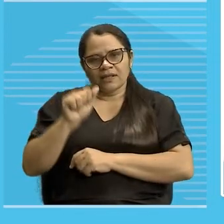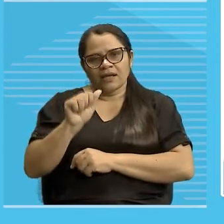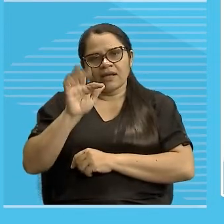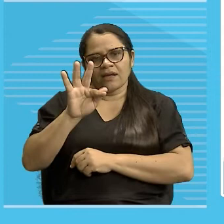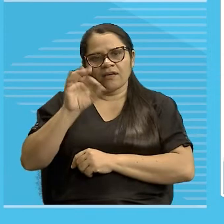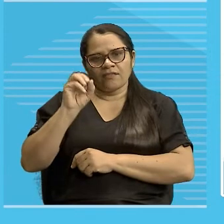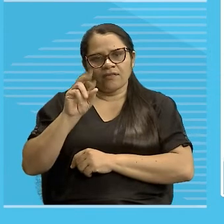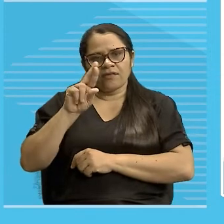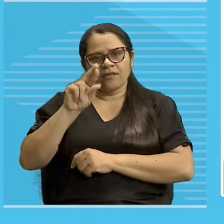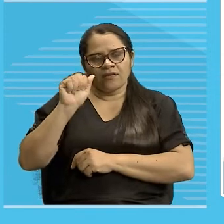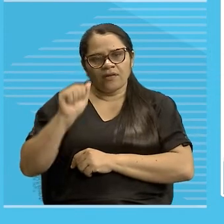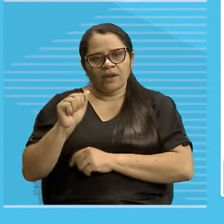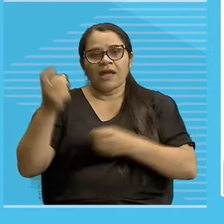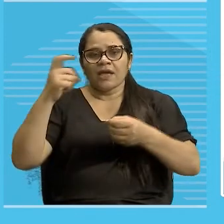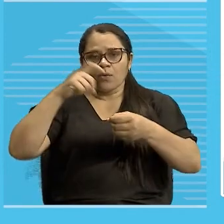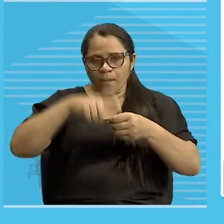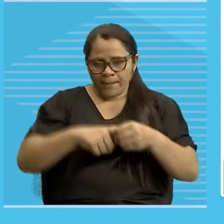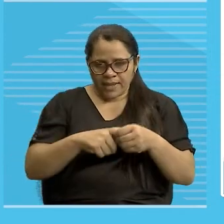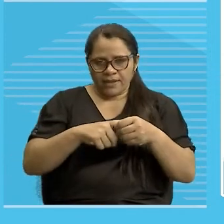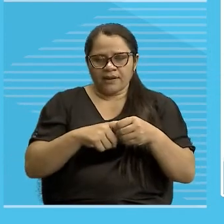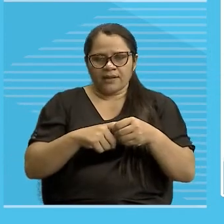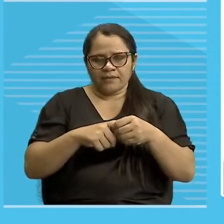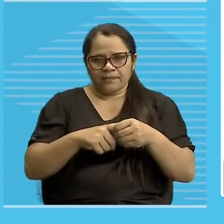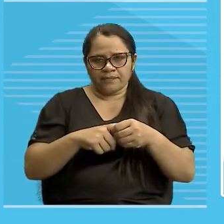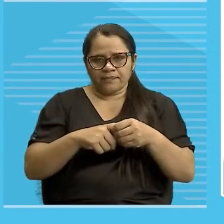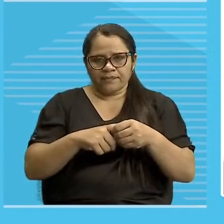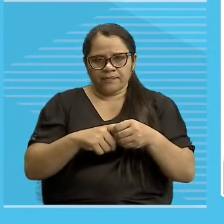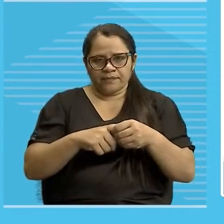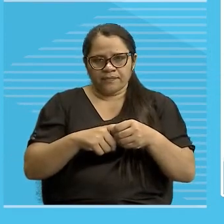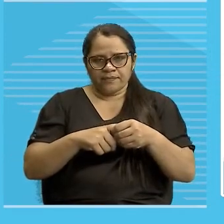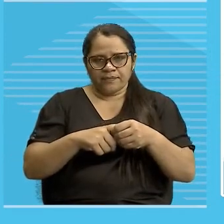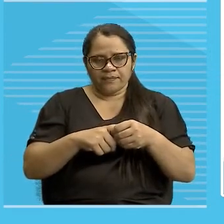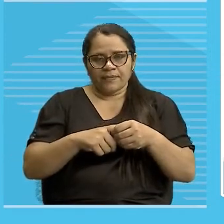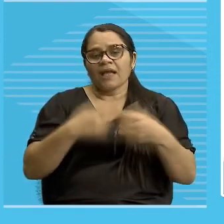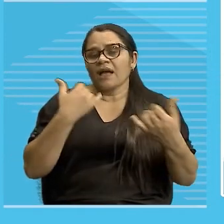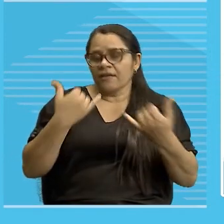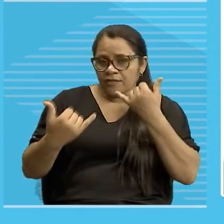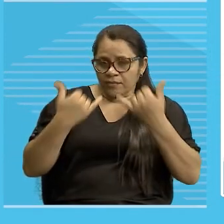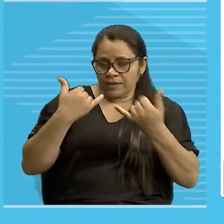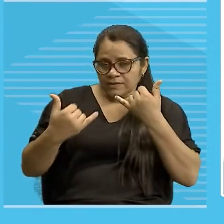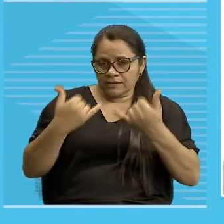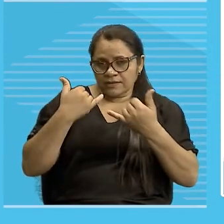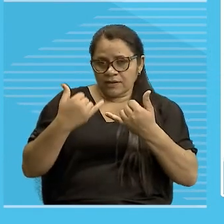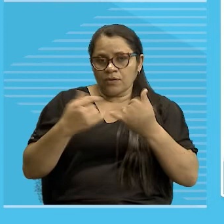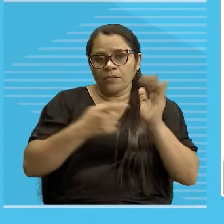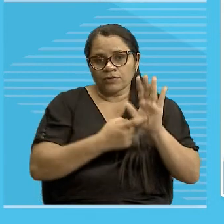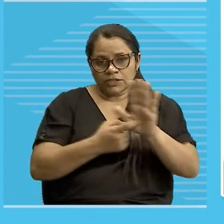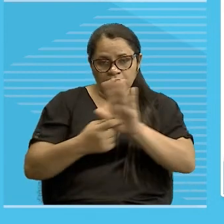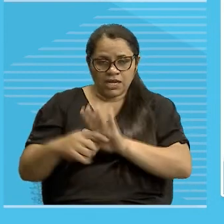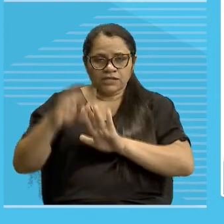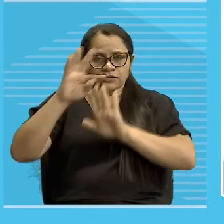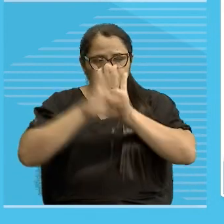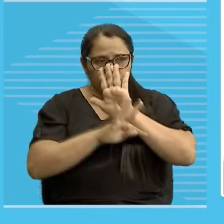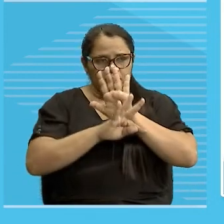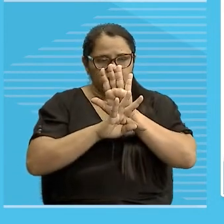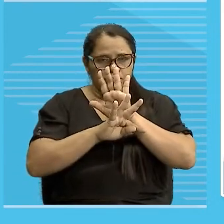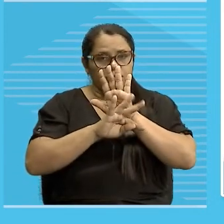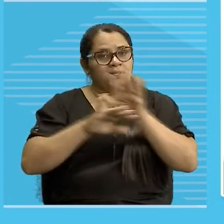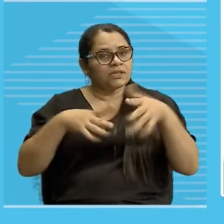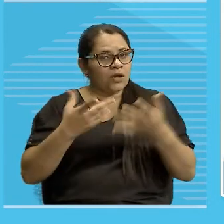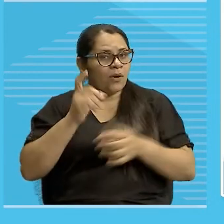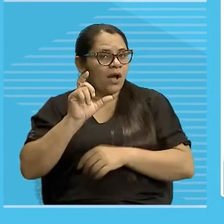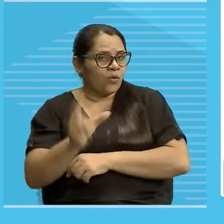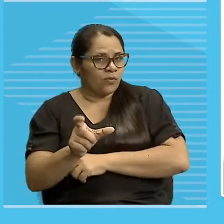retoma, recupera, informação já dada e a catáfora, olha,